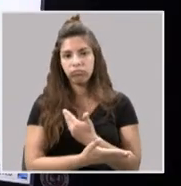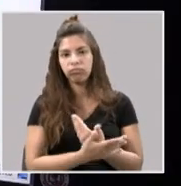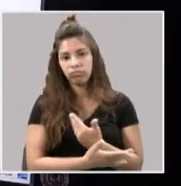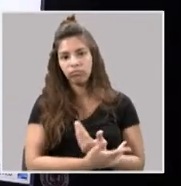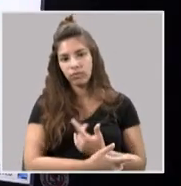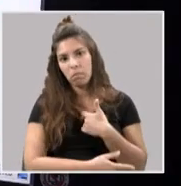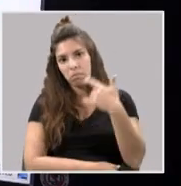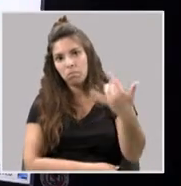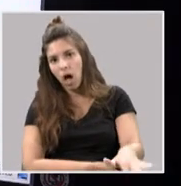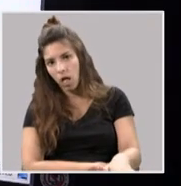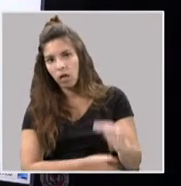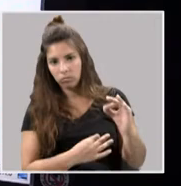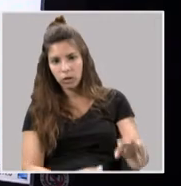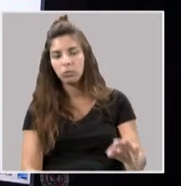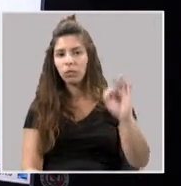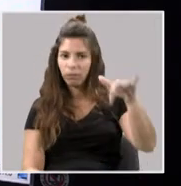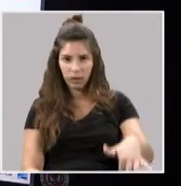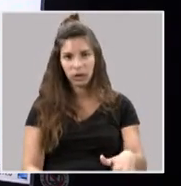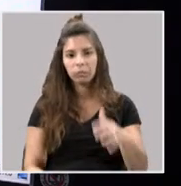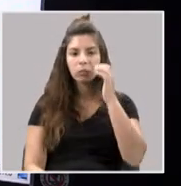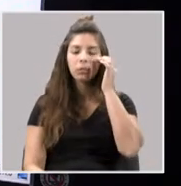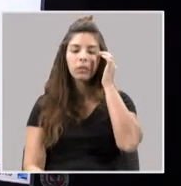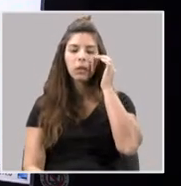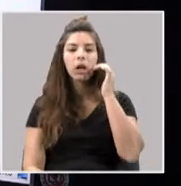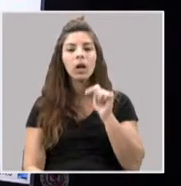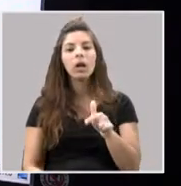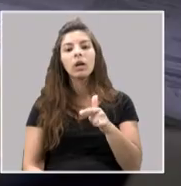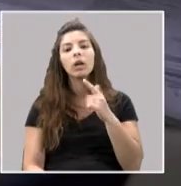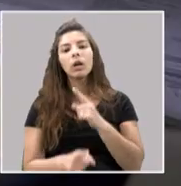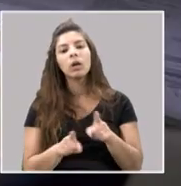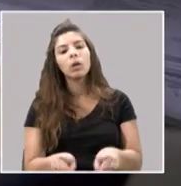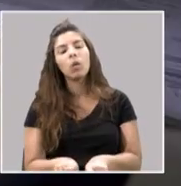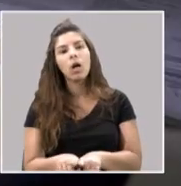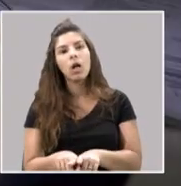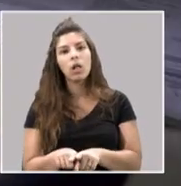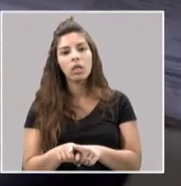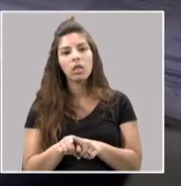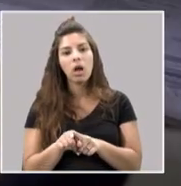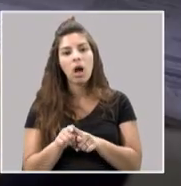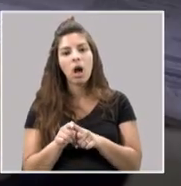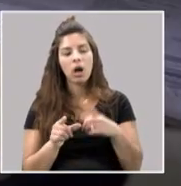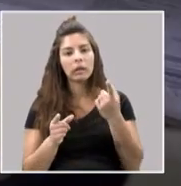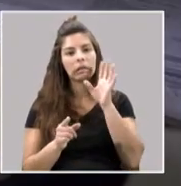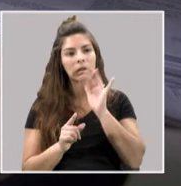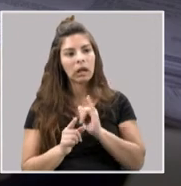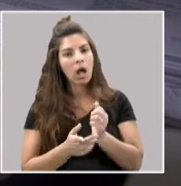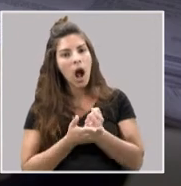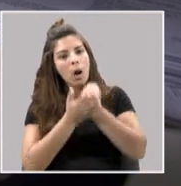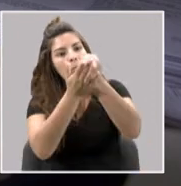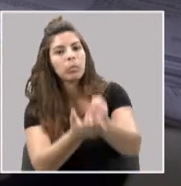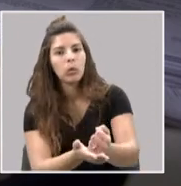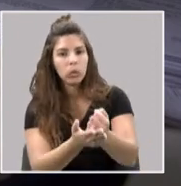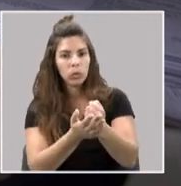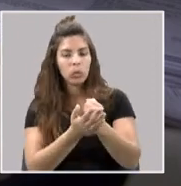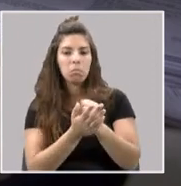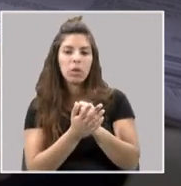e acabaram mal, muito mal mesmo. Portanto, isto aqui acaba por ser, não é uma linha de apoio, é mais pessoas que